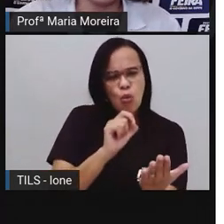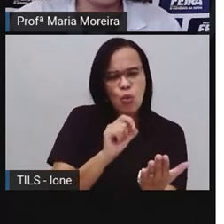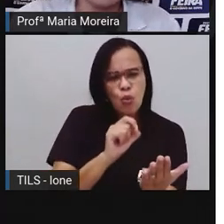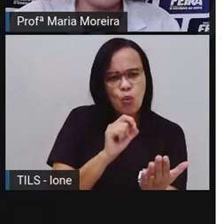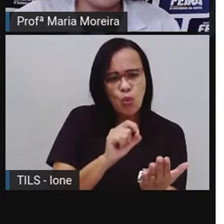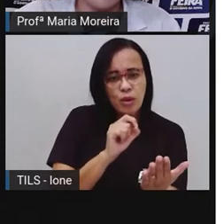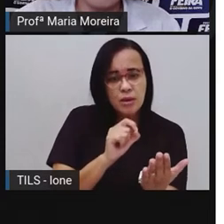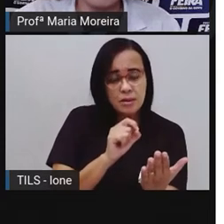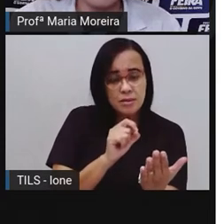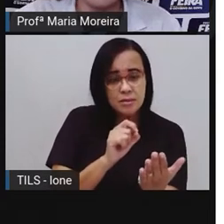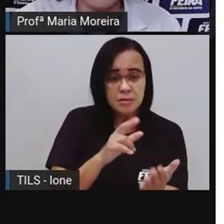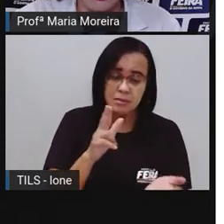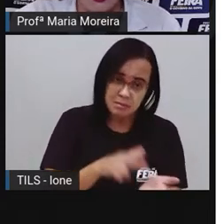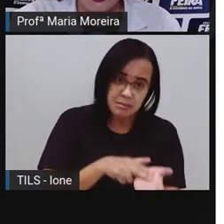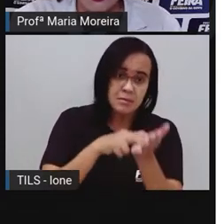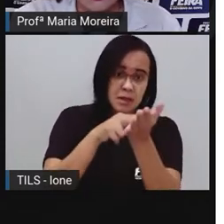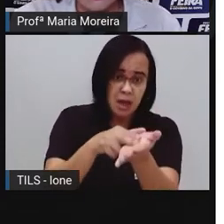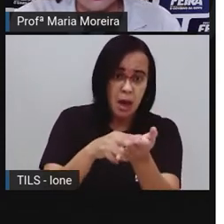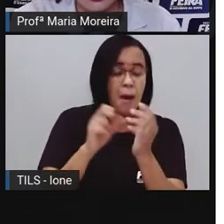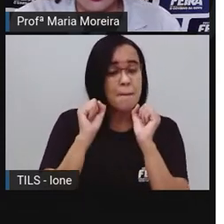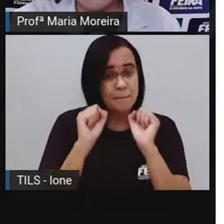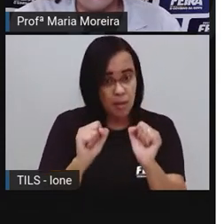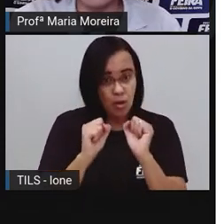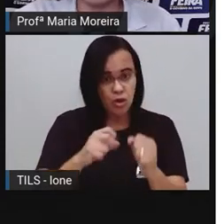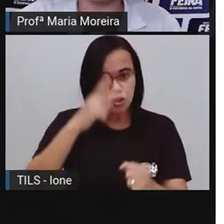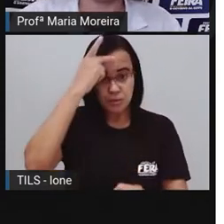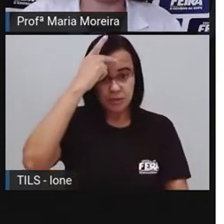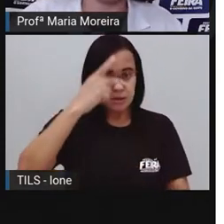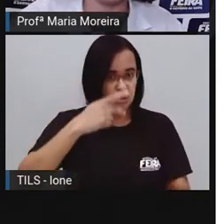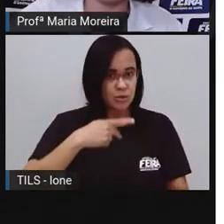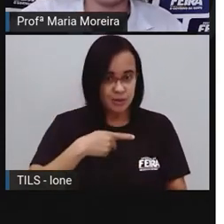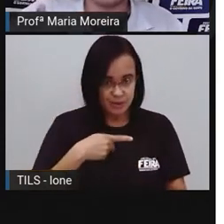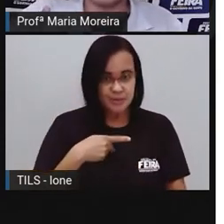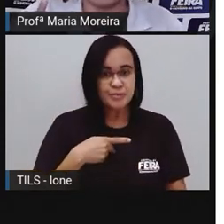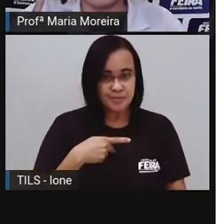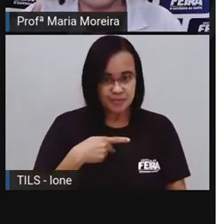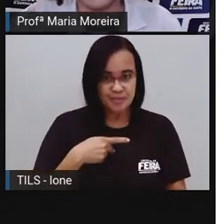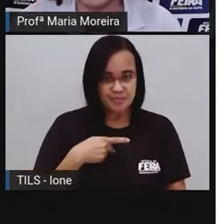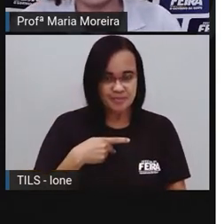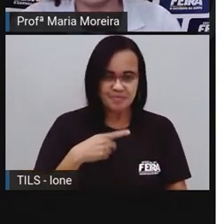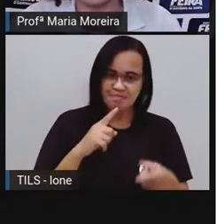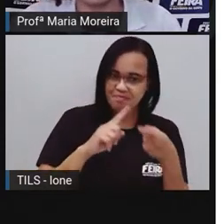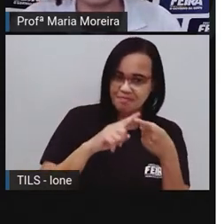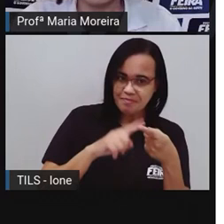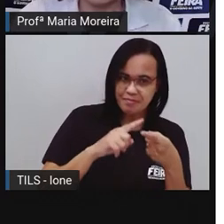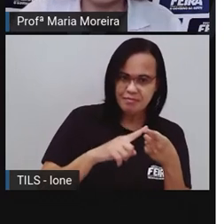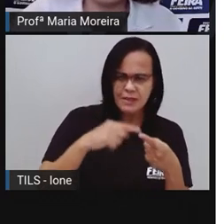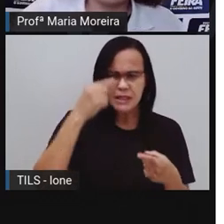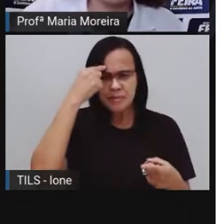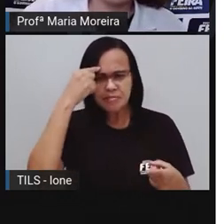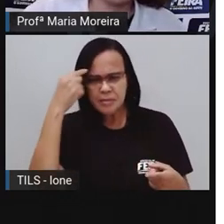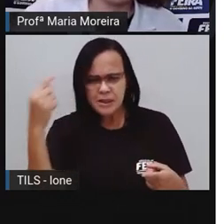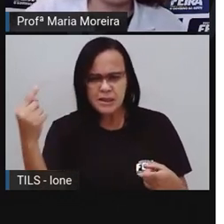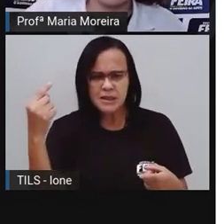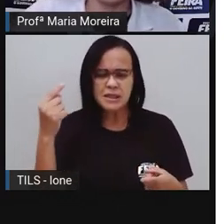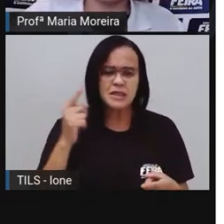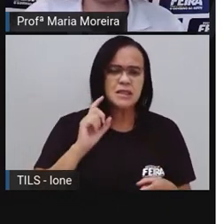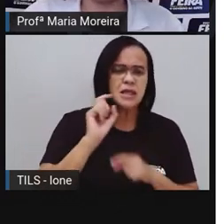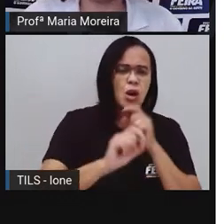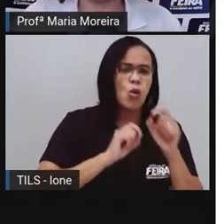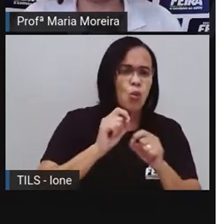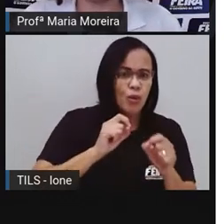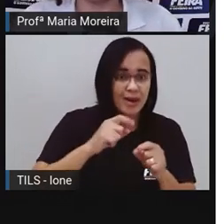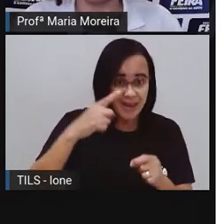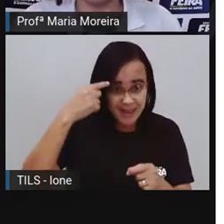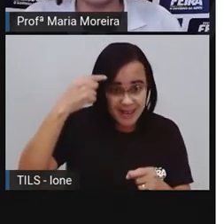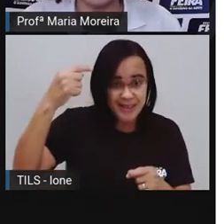carta, ela pode ser pessoal, certo? E aí, a vai ter essa ideia, a tem que começar a pensar aqui nessa questão do discurso direto e